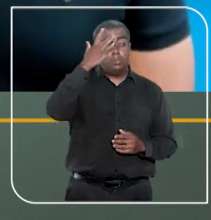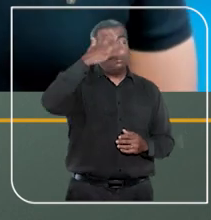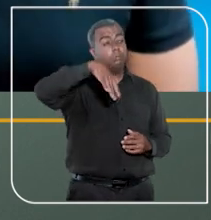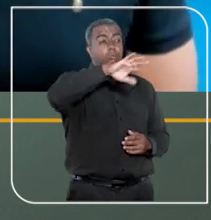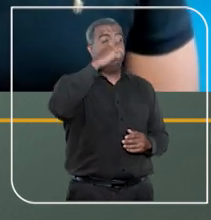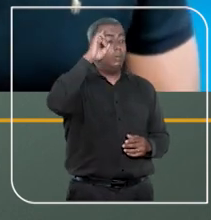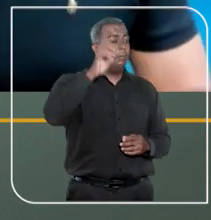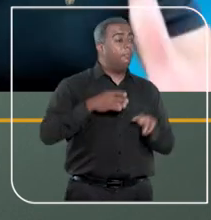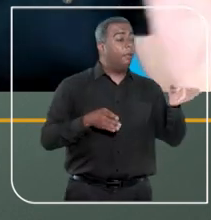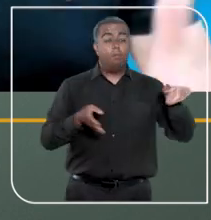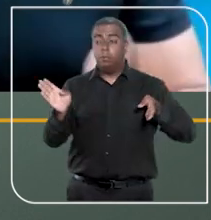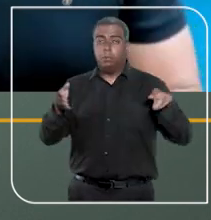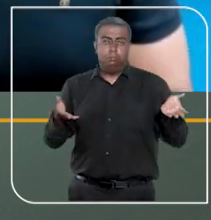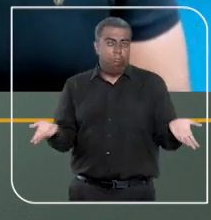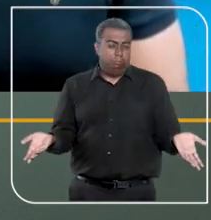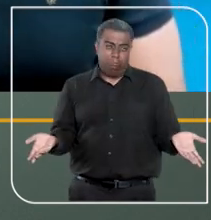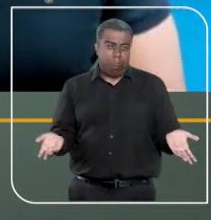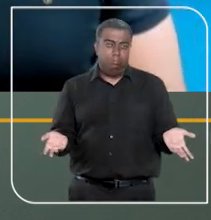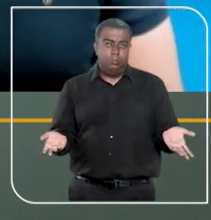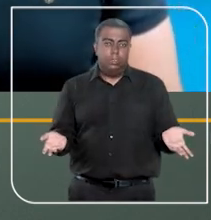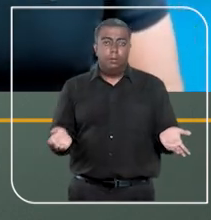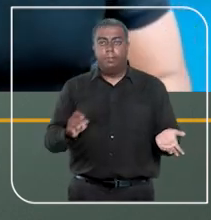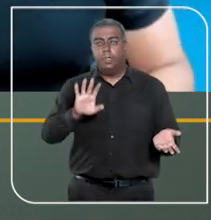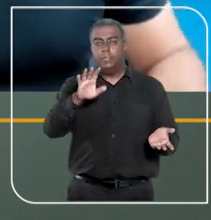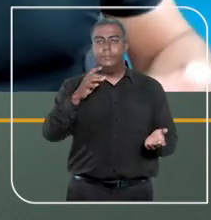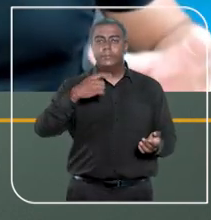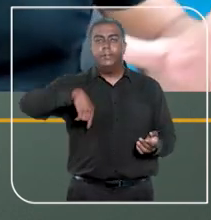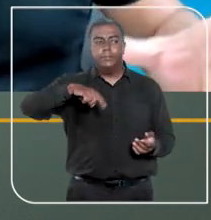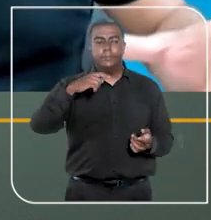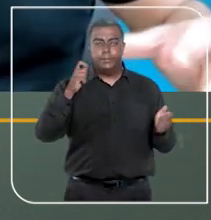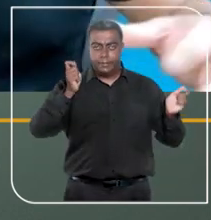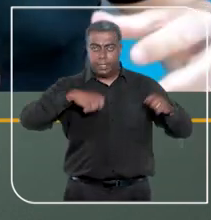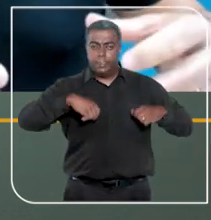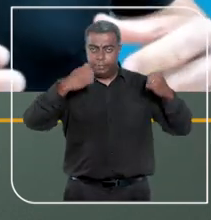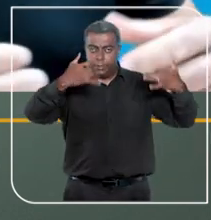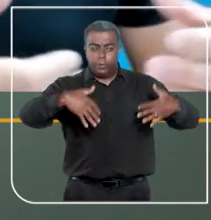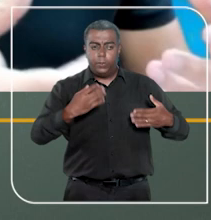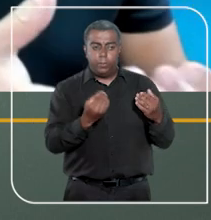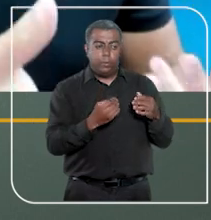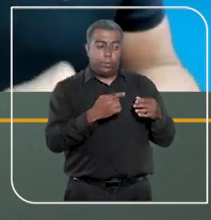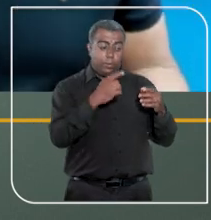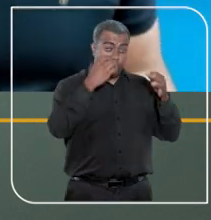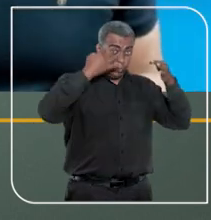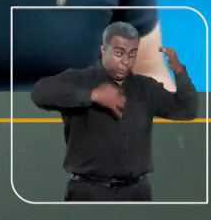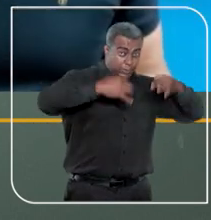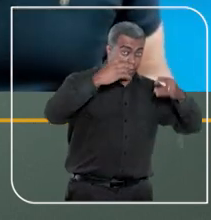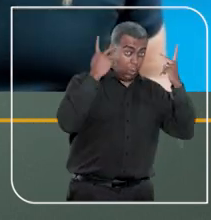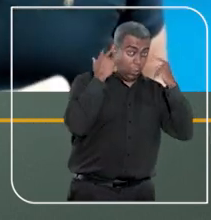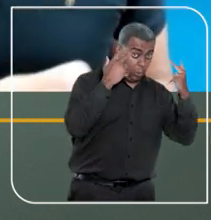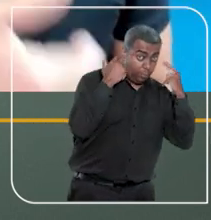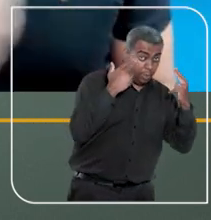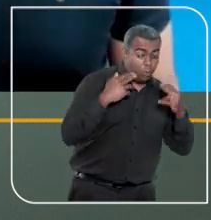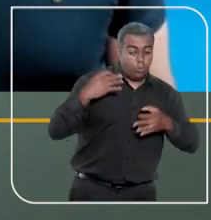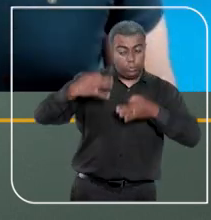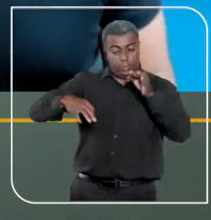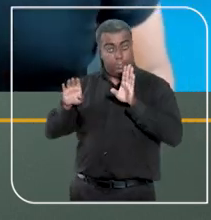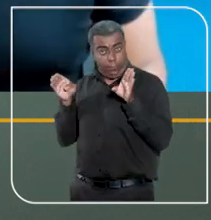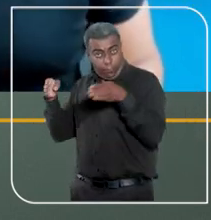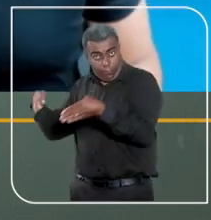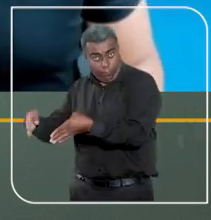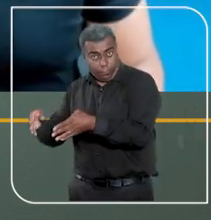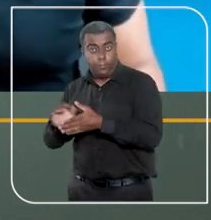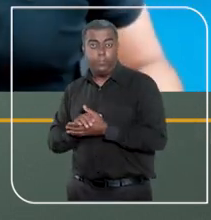sabem para onde ir, essa é grande questão. E basicamente a gente poderia dizer que existe uma Justiça comum e uma Justiça